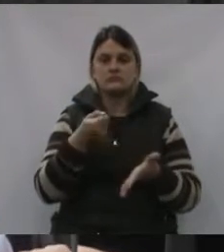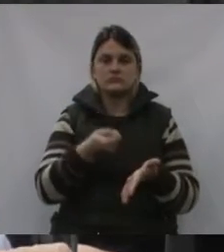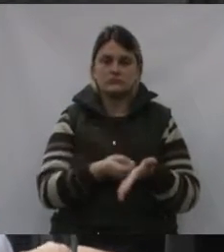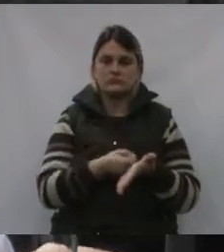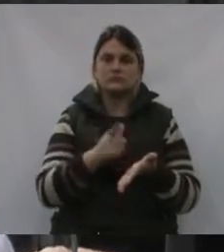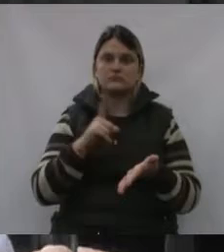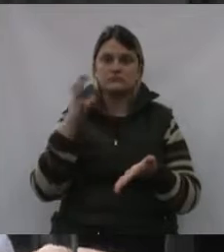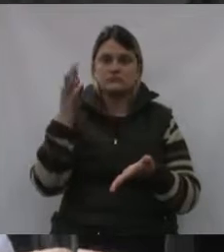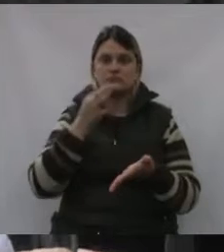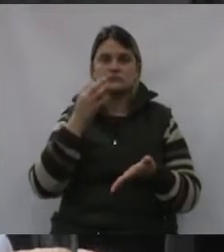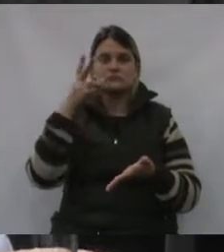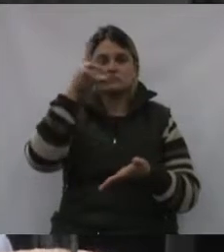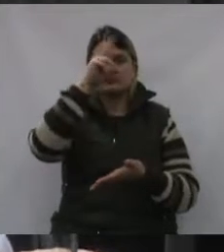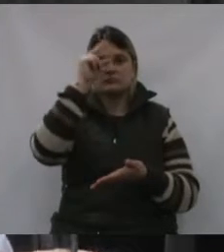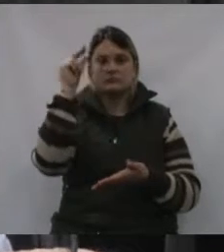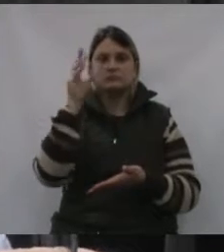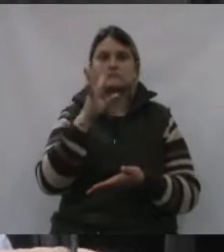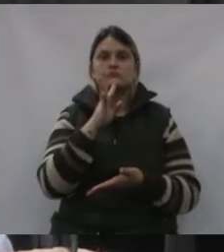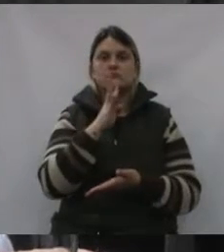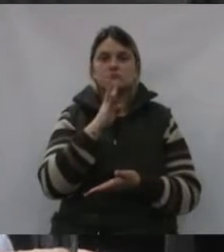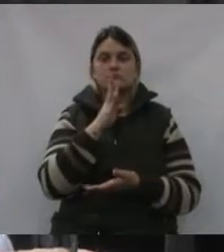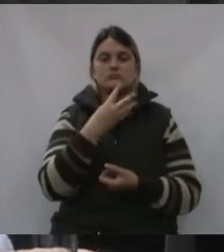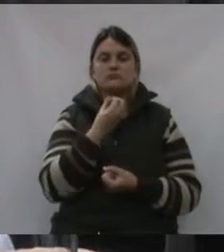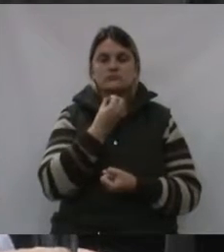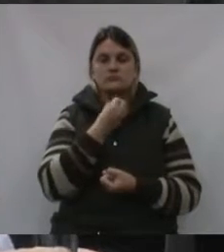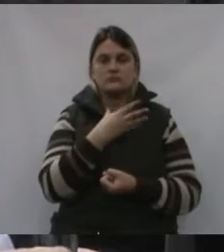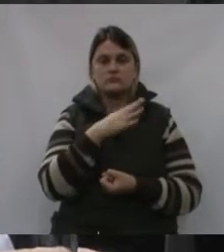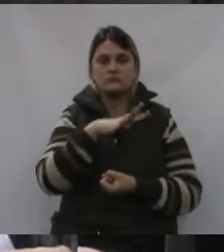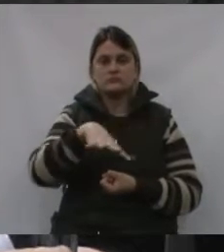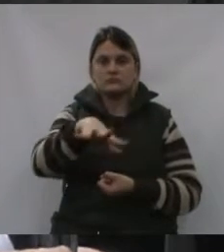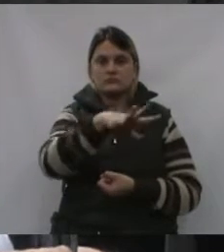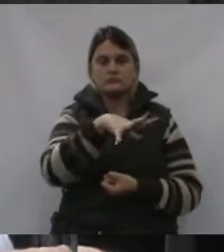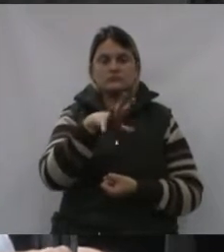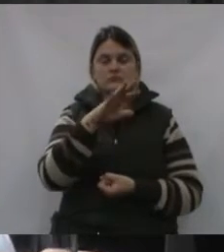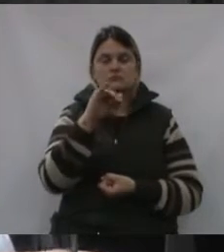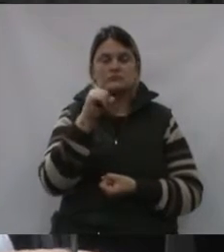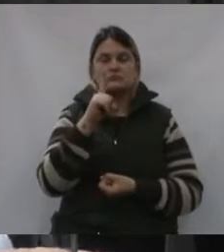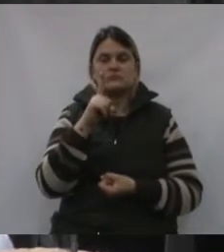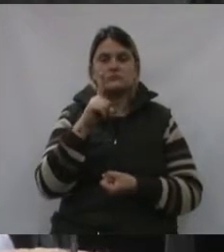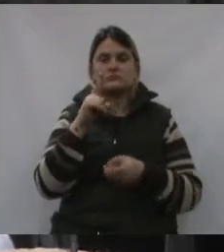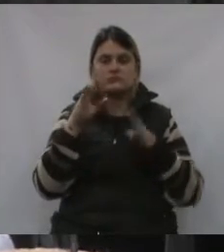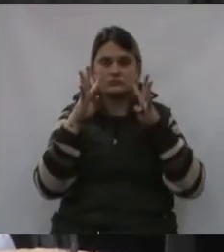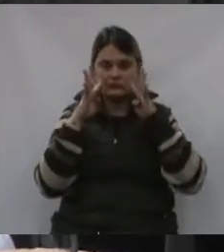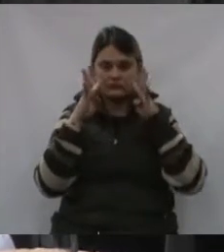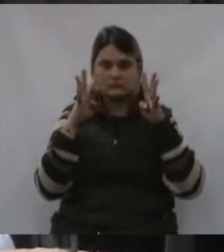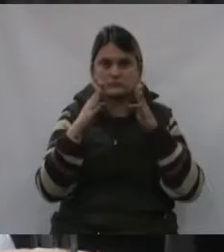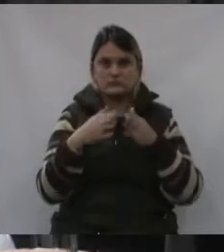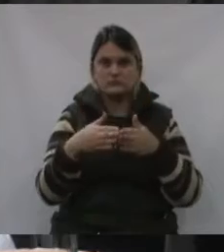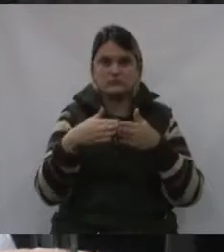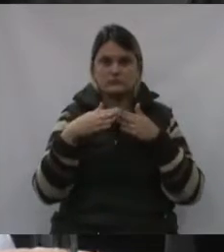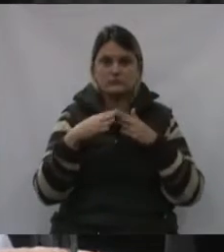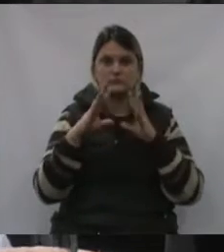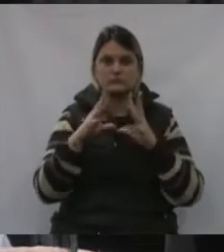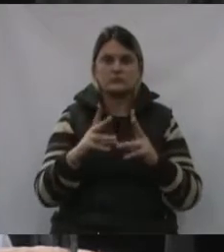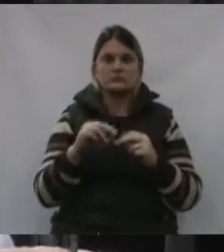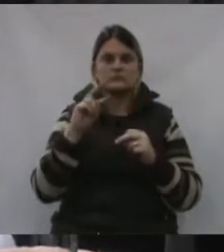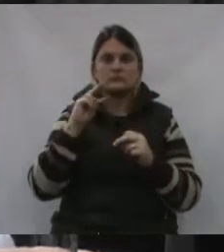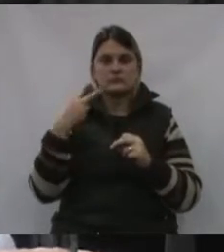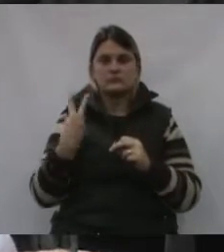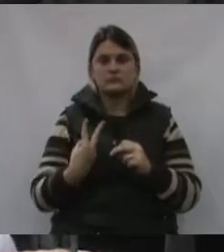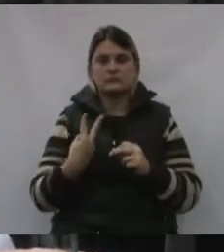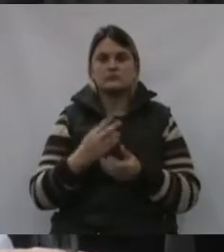certeza que o prefeito conhece lá bem aquela região e vai atender com carinho o pedido de todos nós